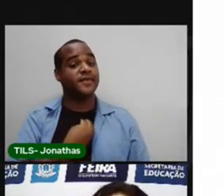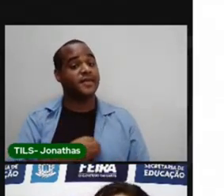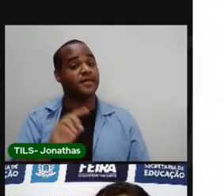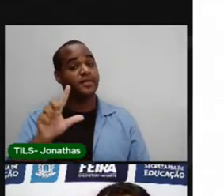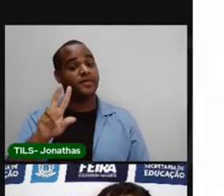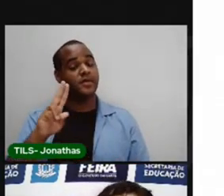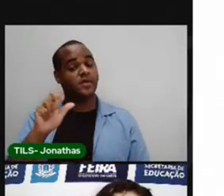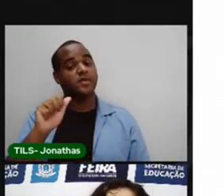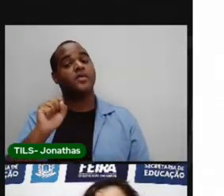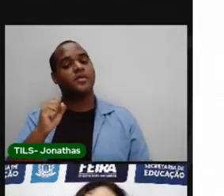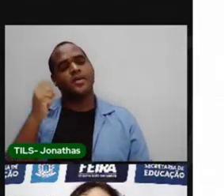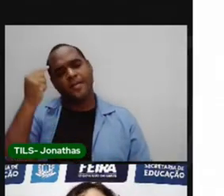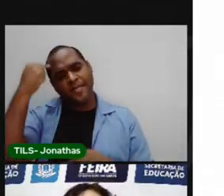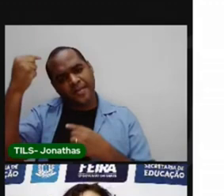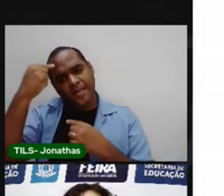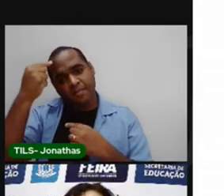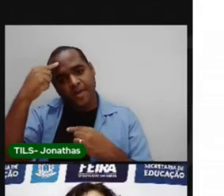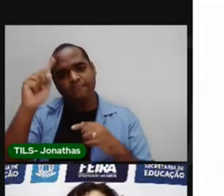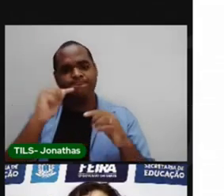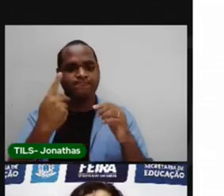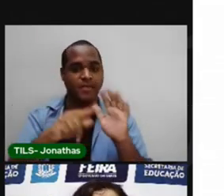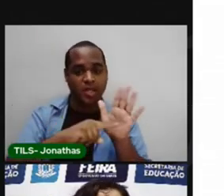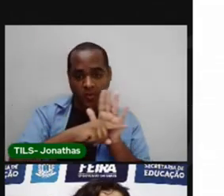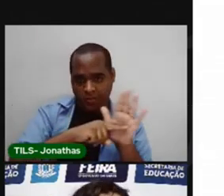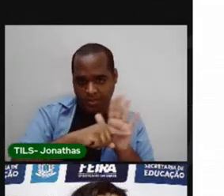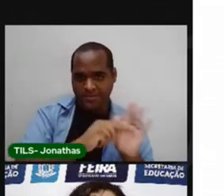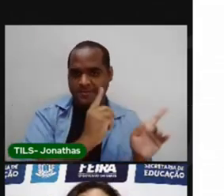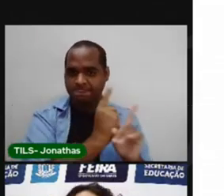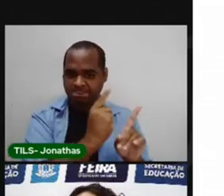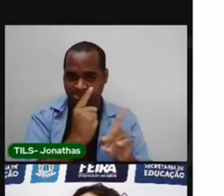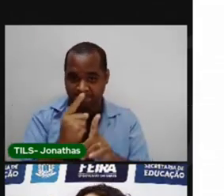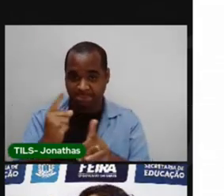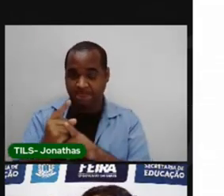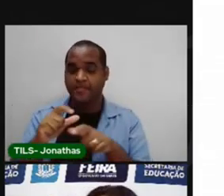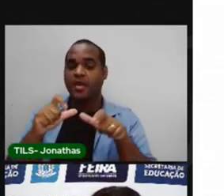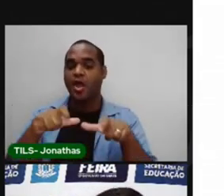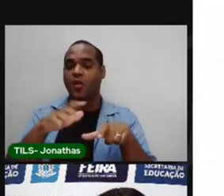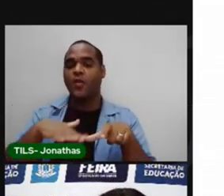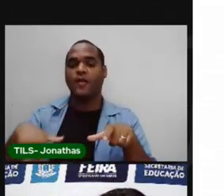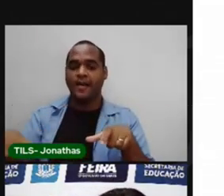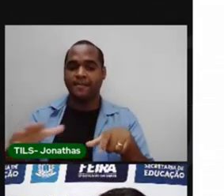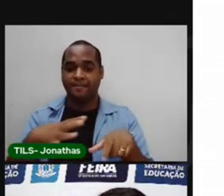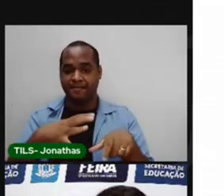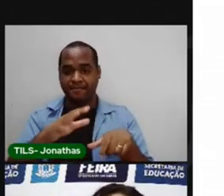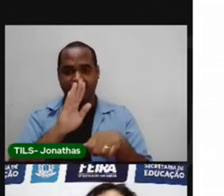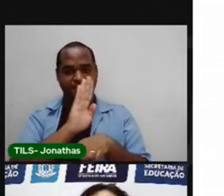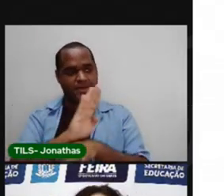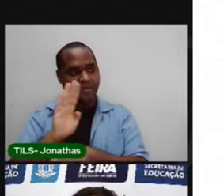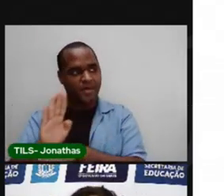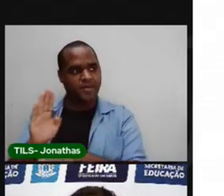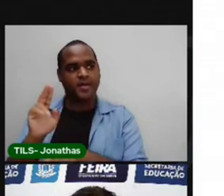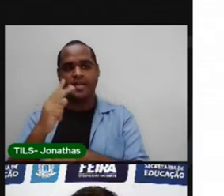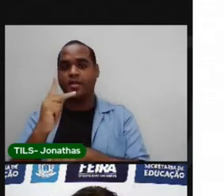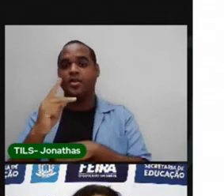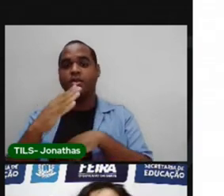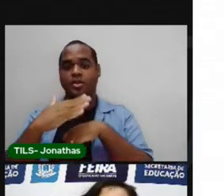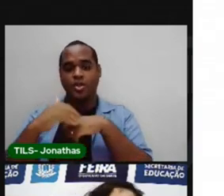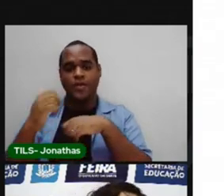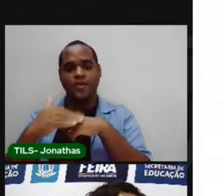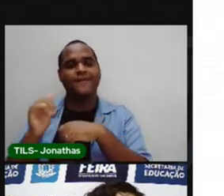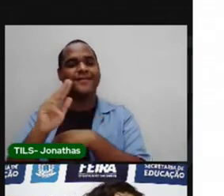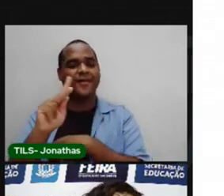E uma ideia. Então, você vai investigar o motivo pelo qual o seu bairro se chama assim.